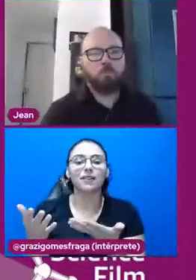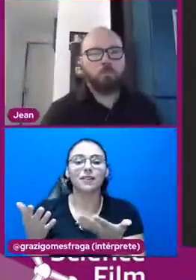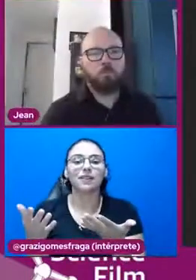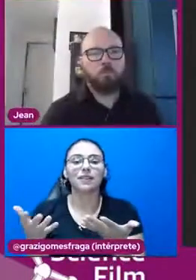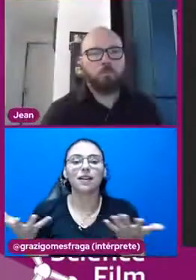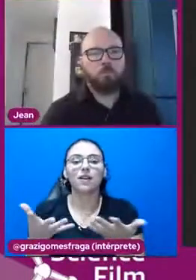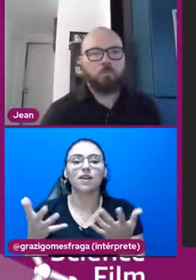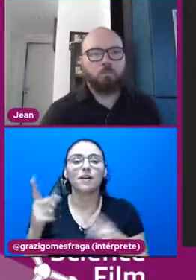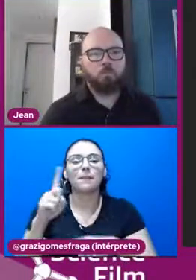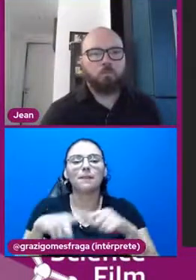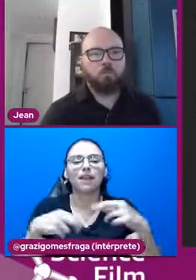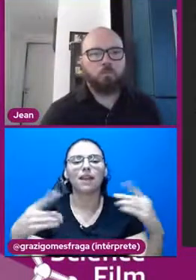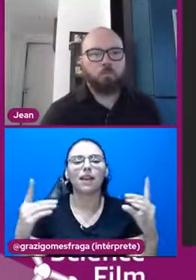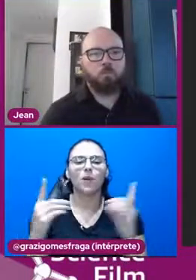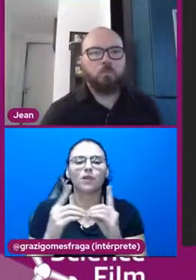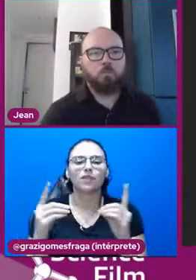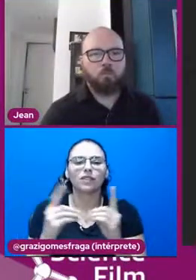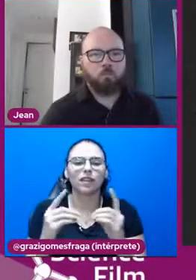material didático.